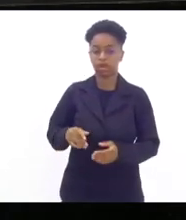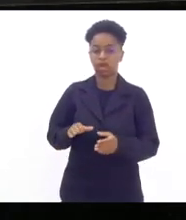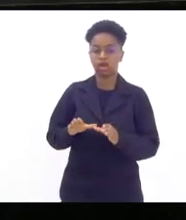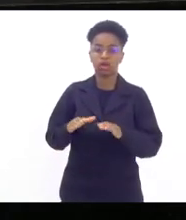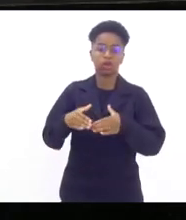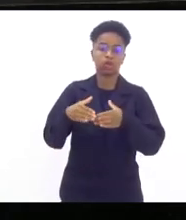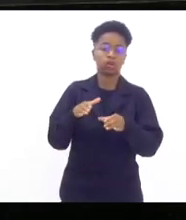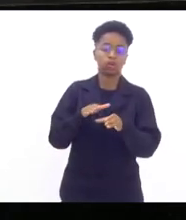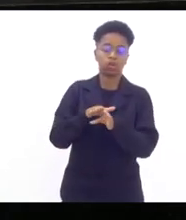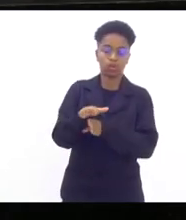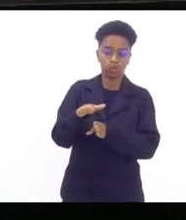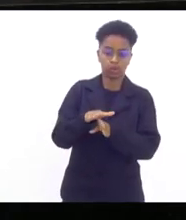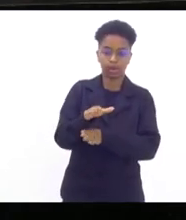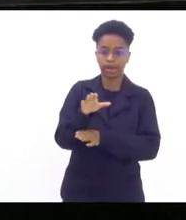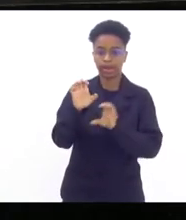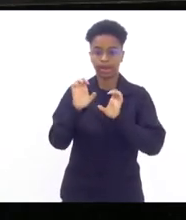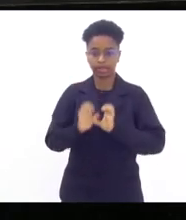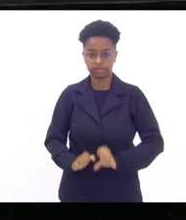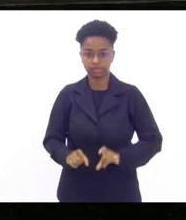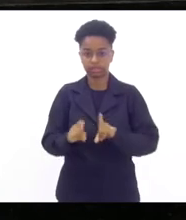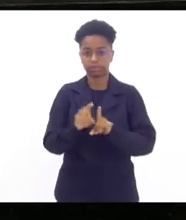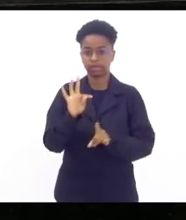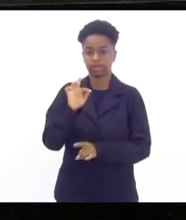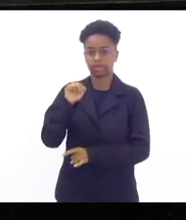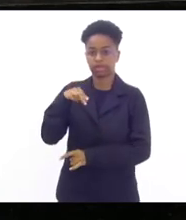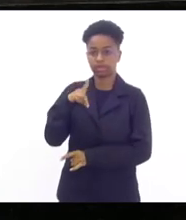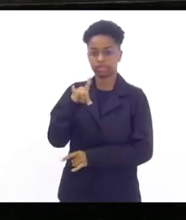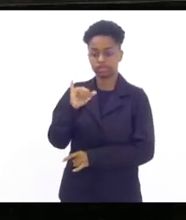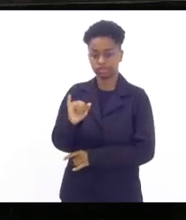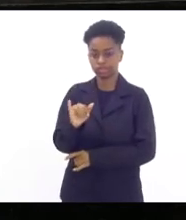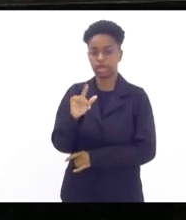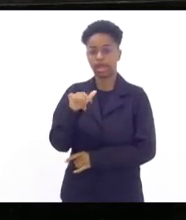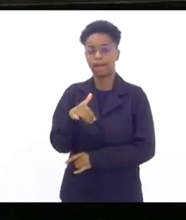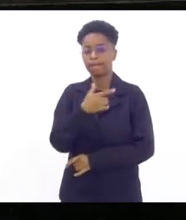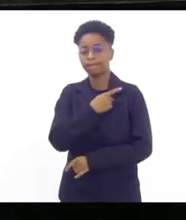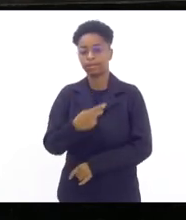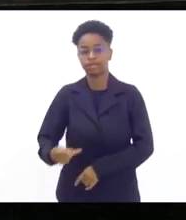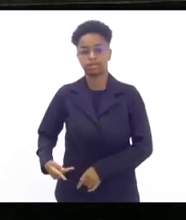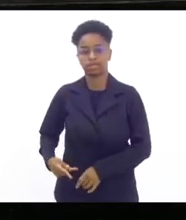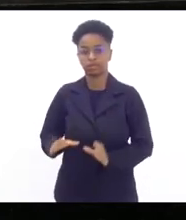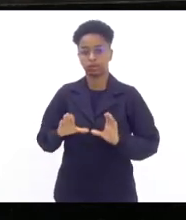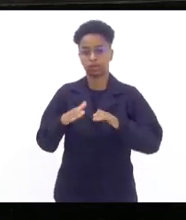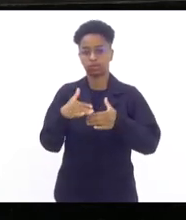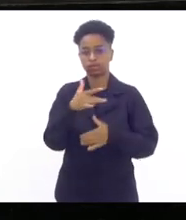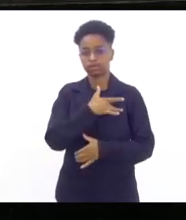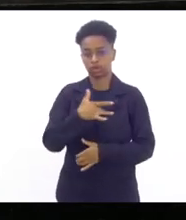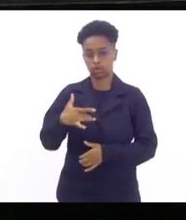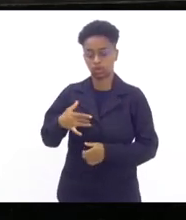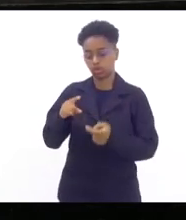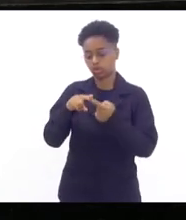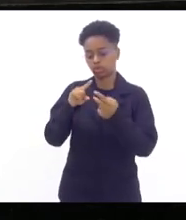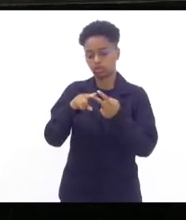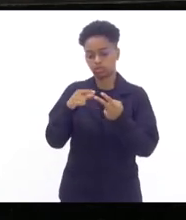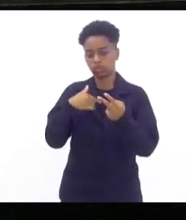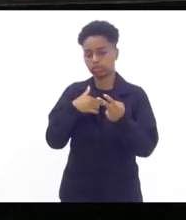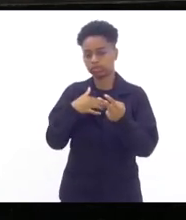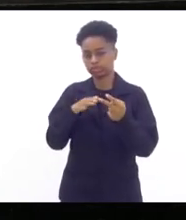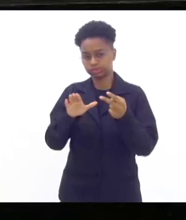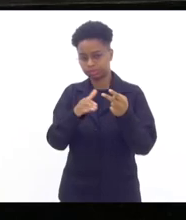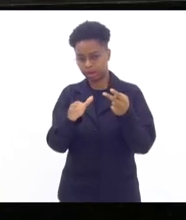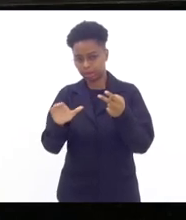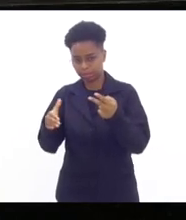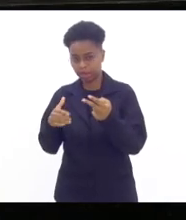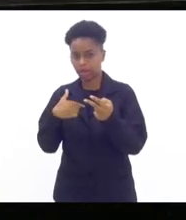ética e o meu presidente Tandie Vieira que preside a comissão de saúde duas comissões a qual eu tenho a